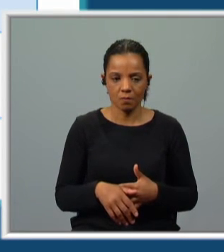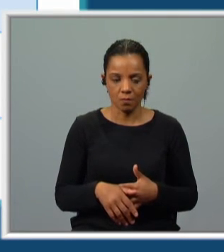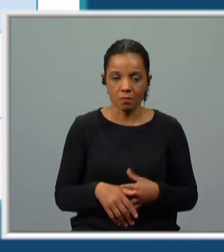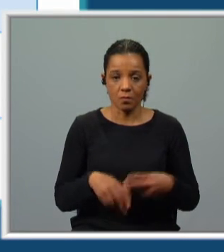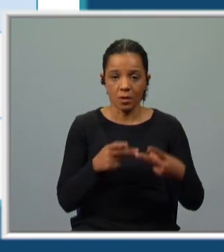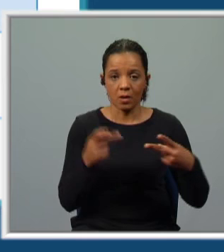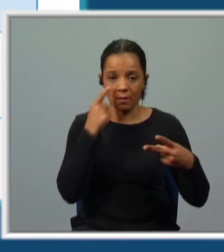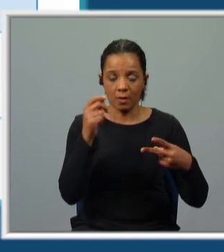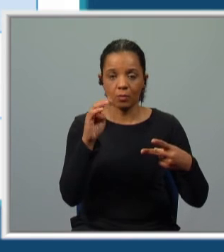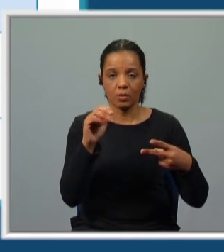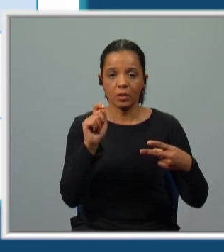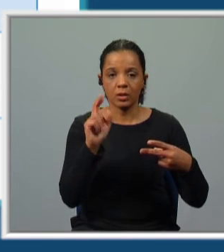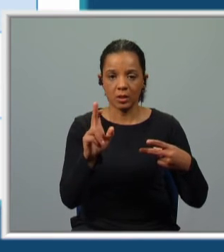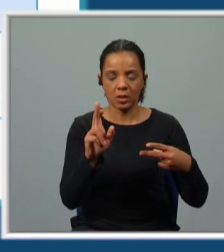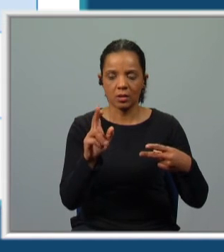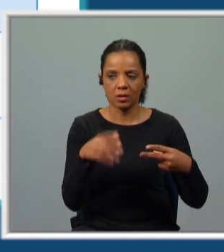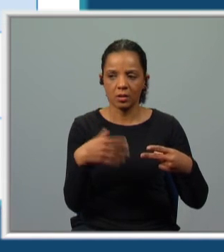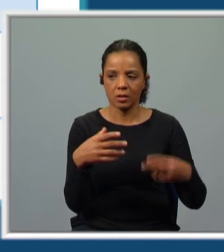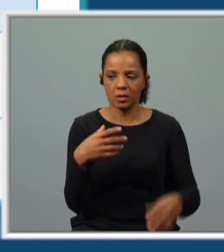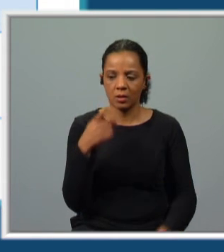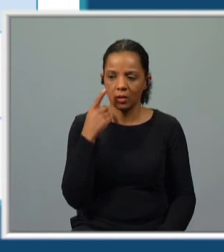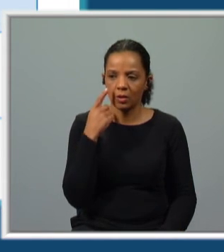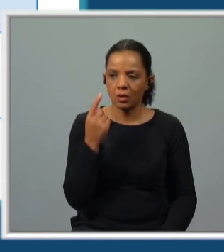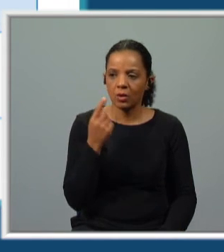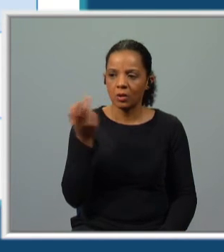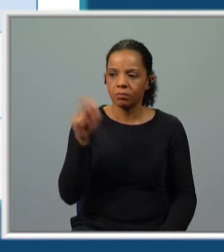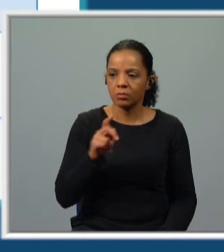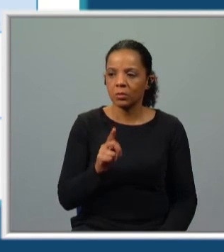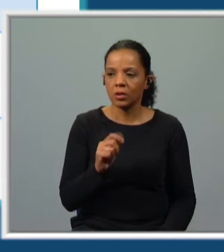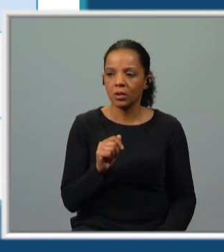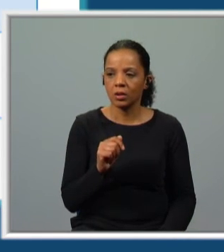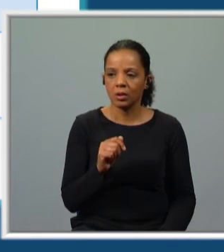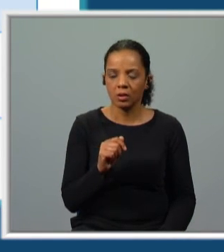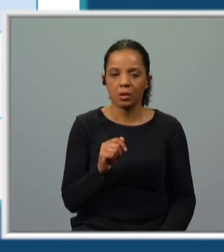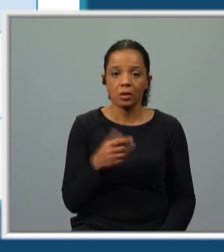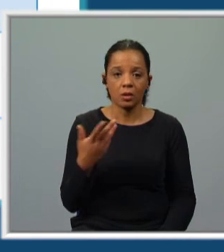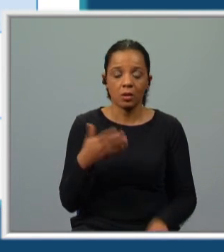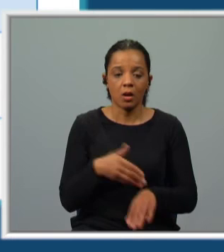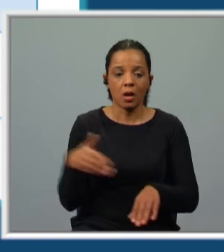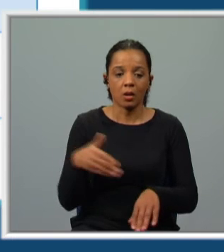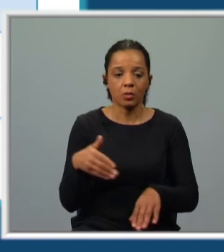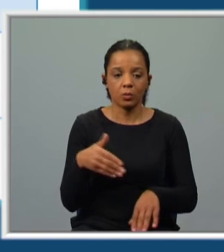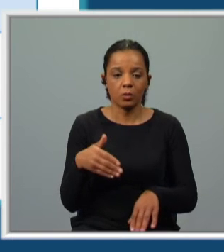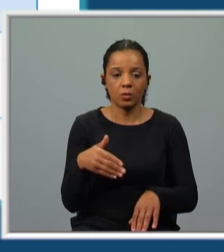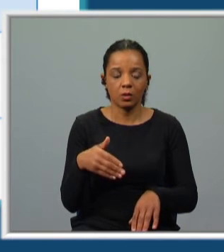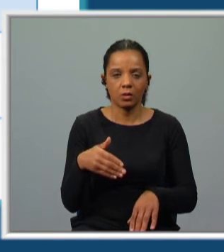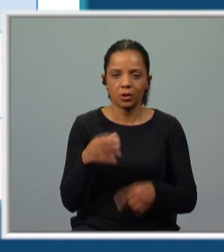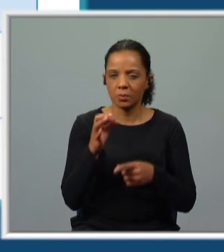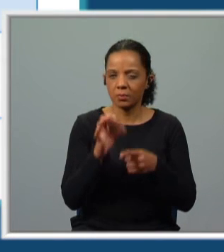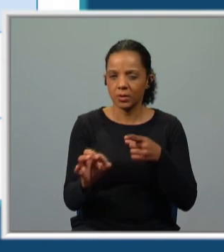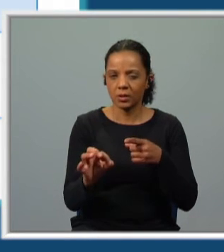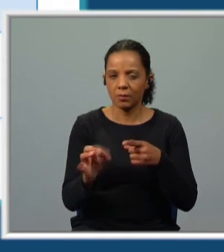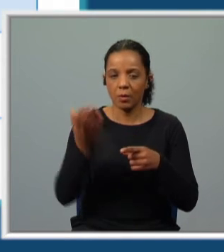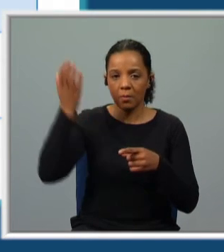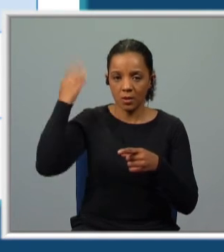Verbe ser. O que foi? O que aconteceu? Portanto, um momento específico